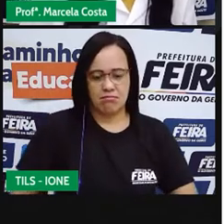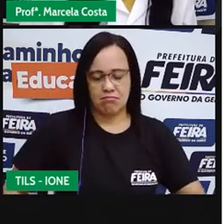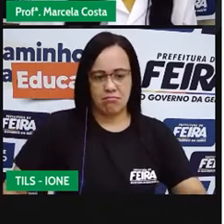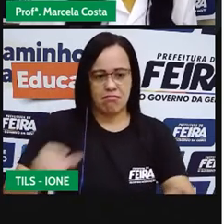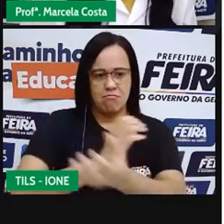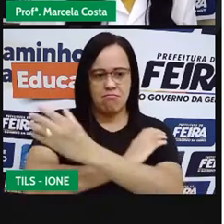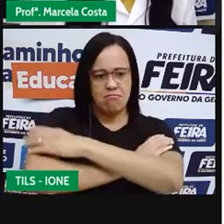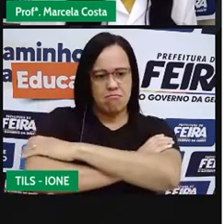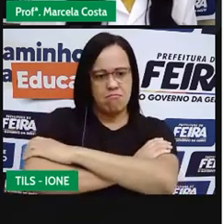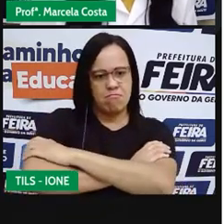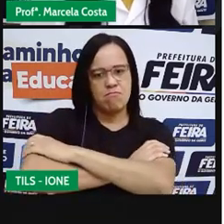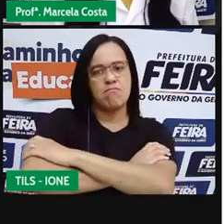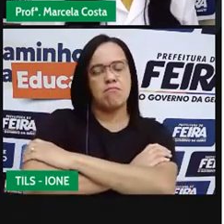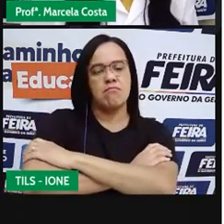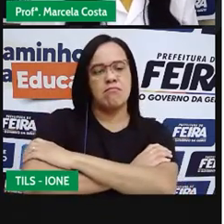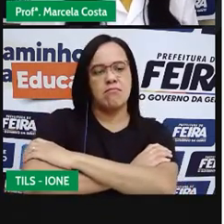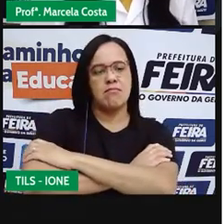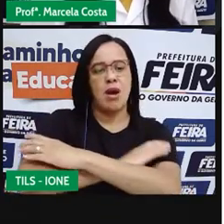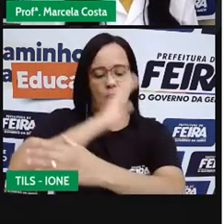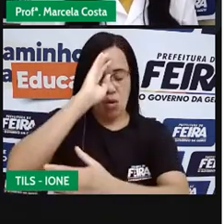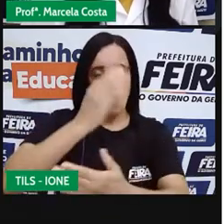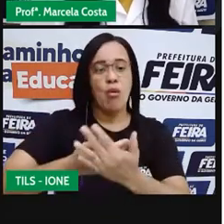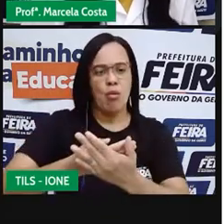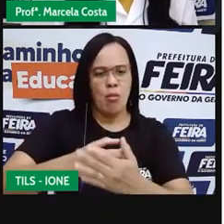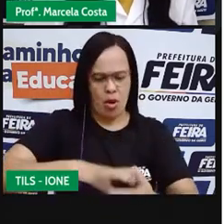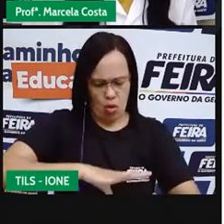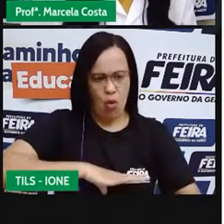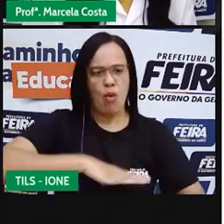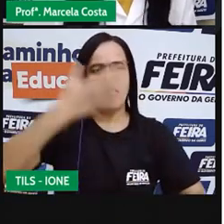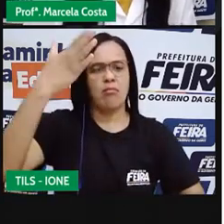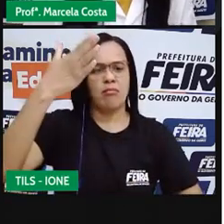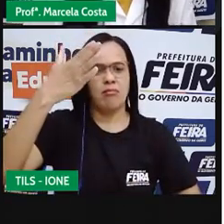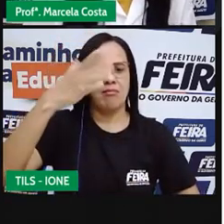gente confiança, coragem.